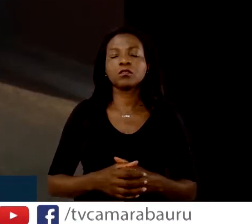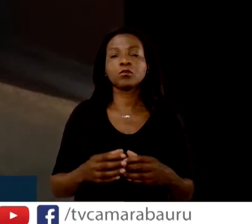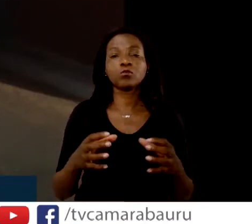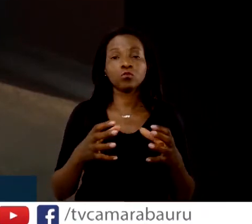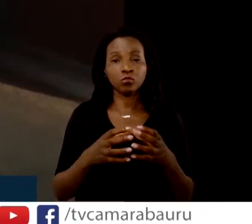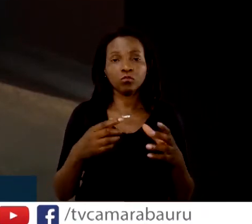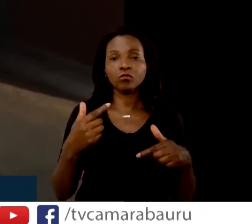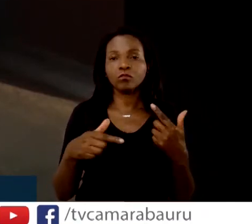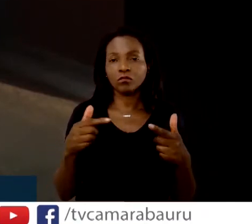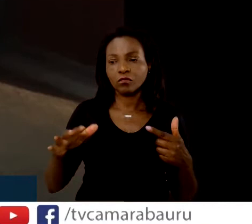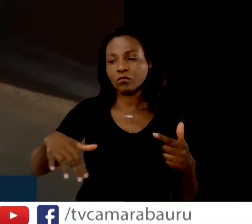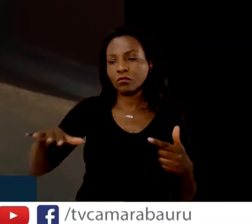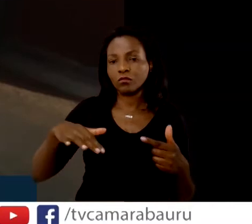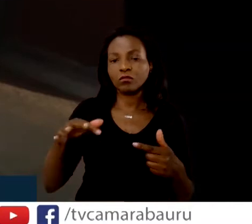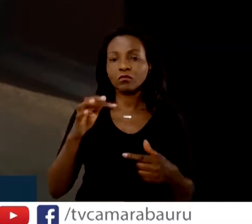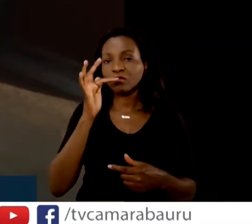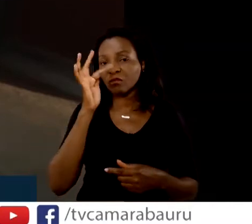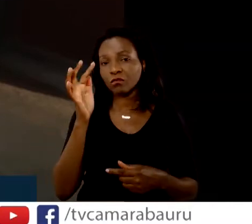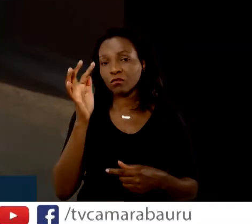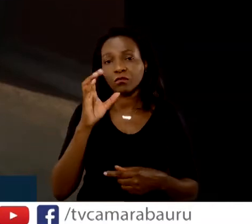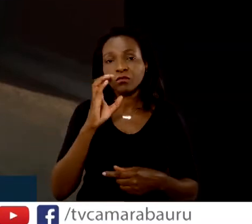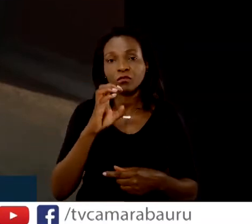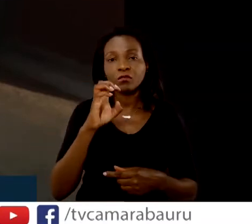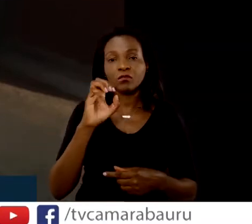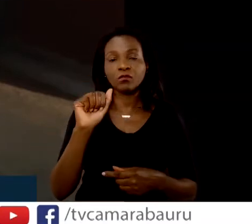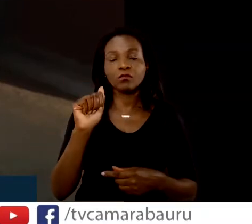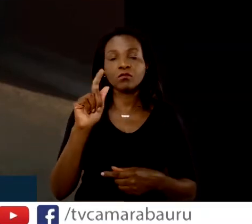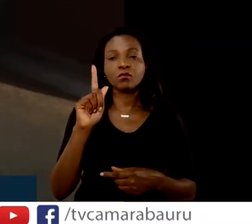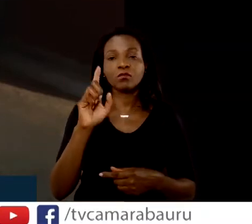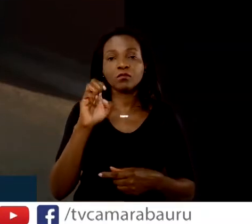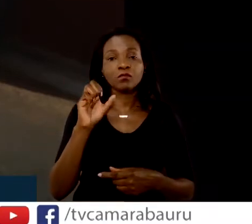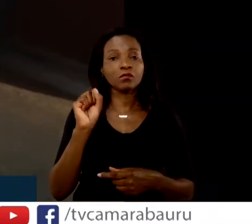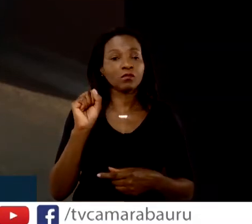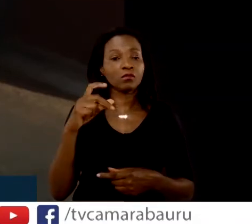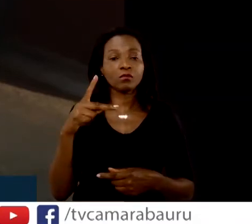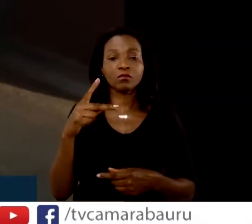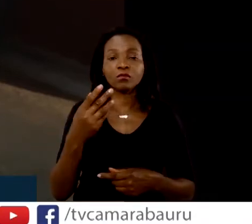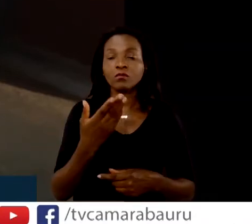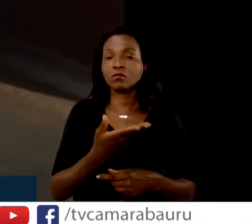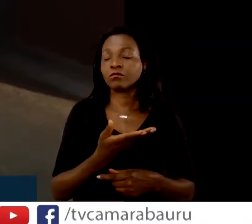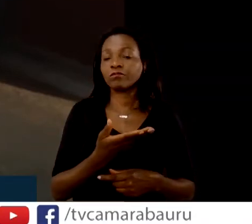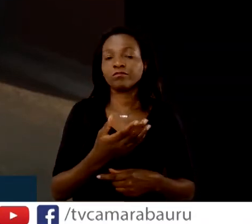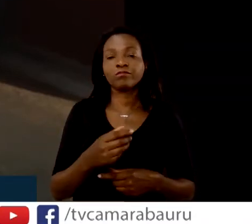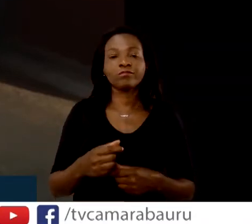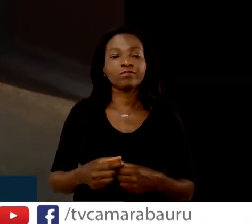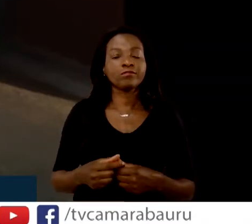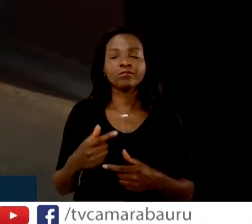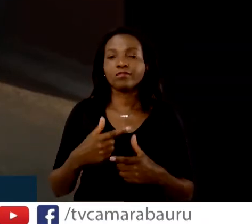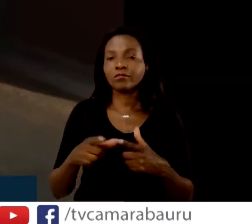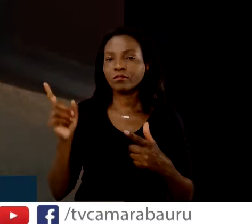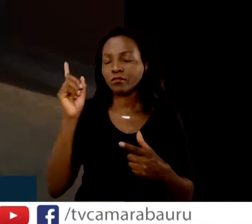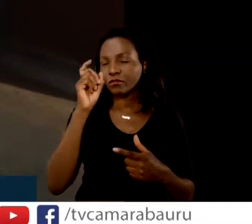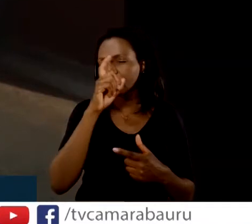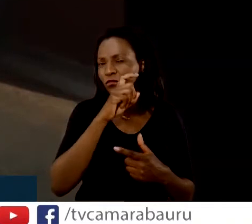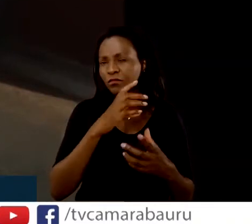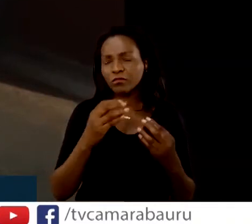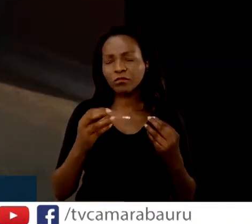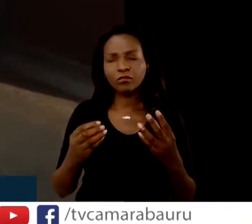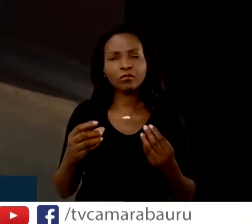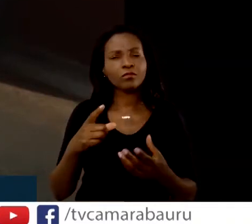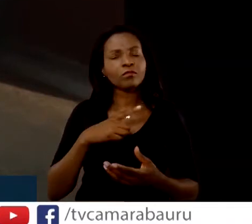CEA GESP. Eles estão praticamente tendo uma imensa dificuldade, segundo